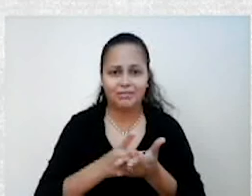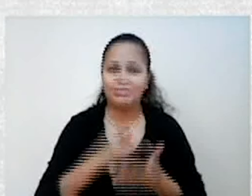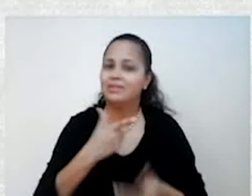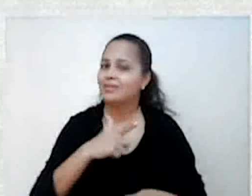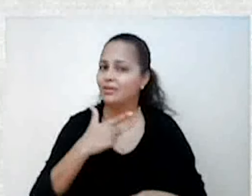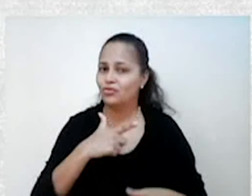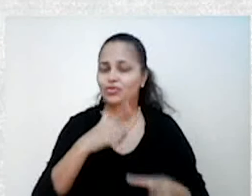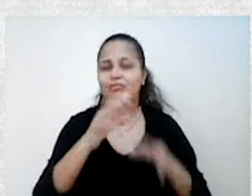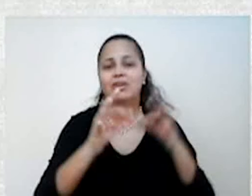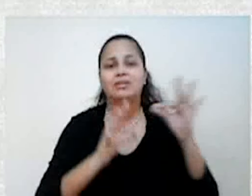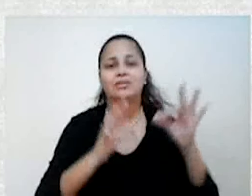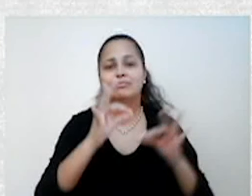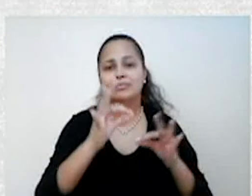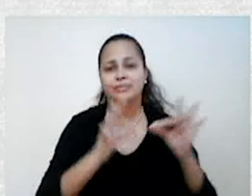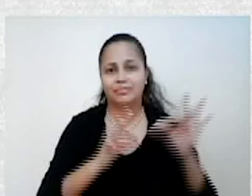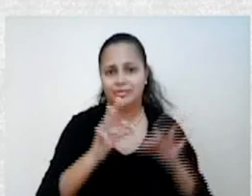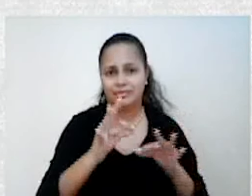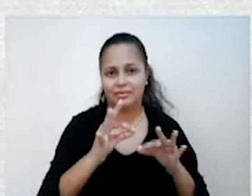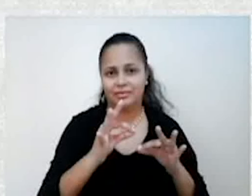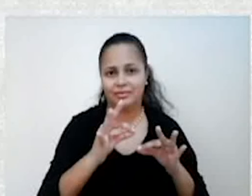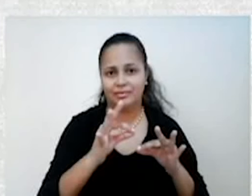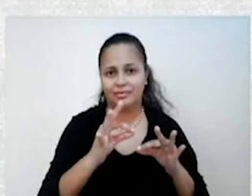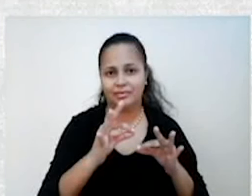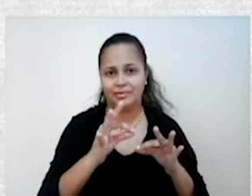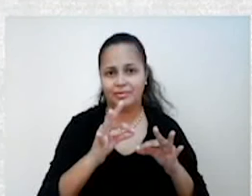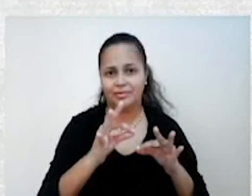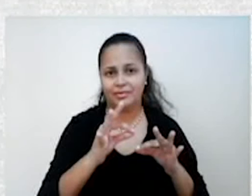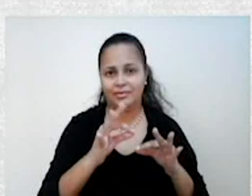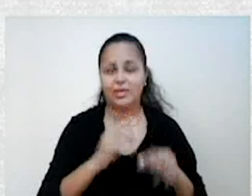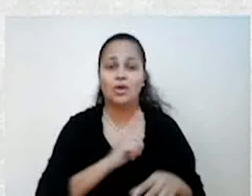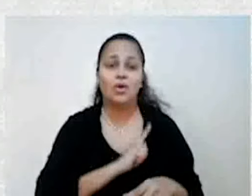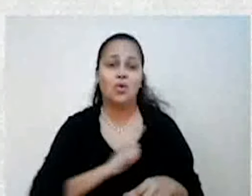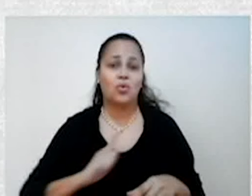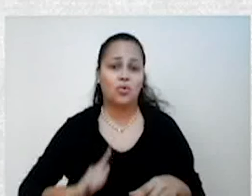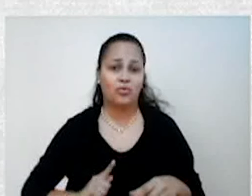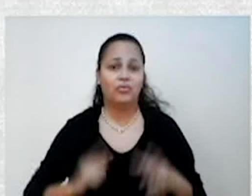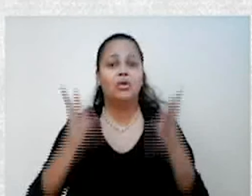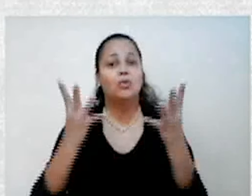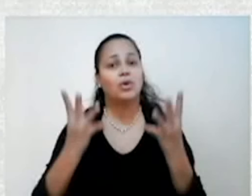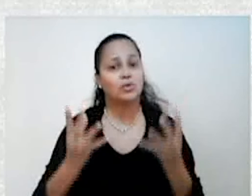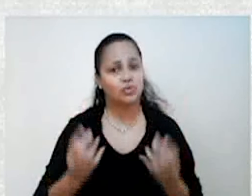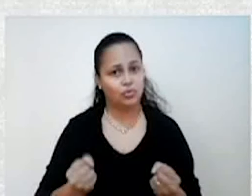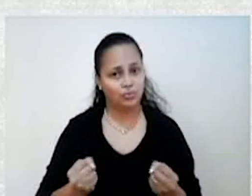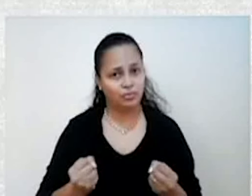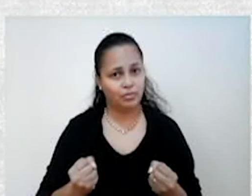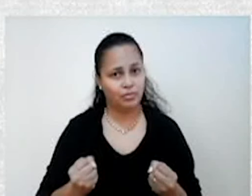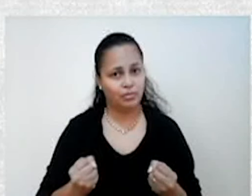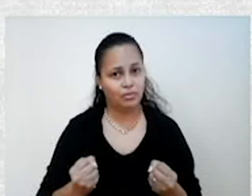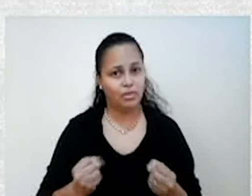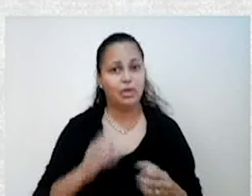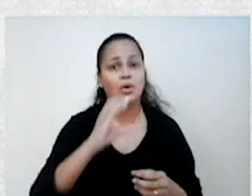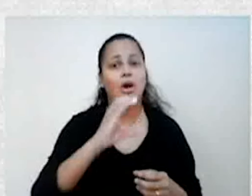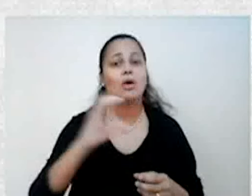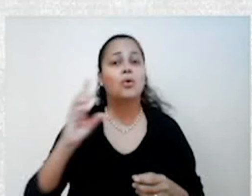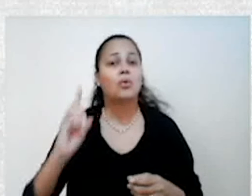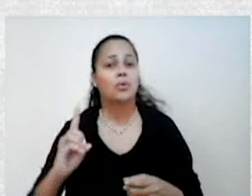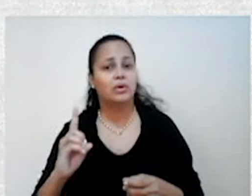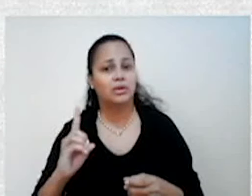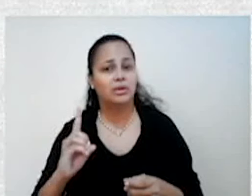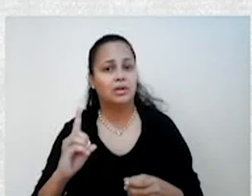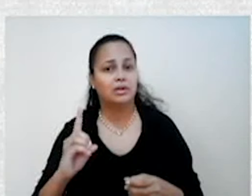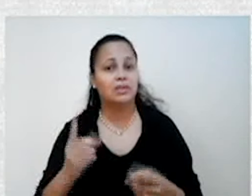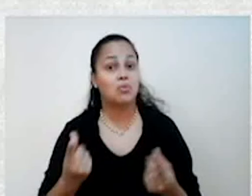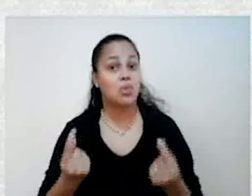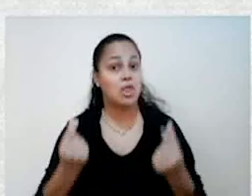regulação. De acordo com esse plano, o governo Roosevelt assumiu a coordenação da economia americana.